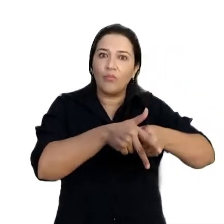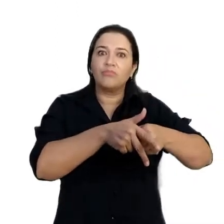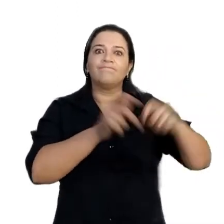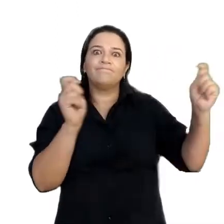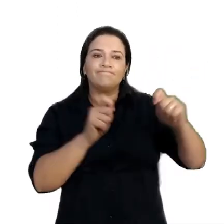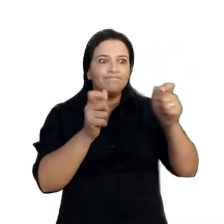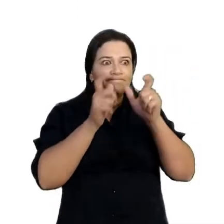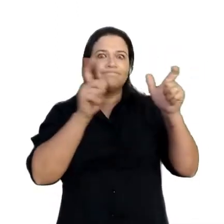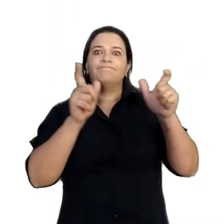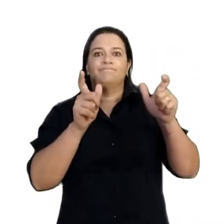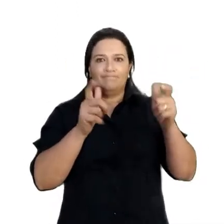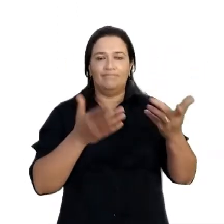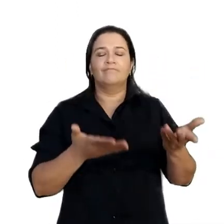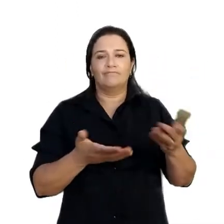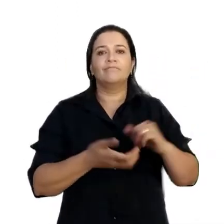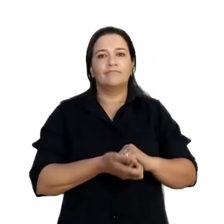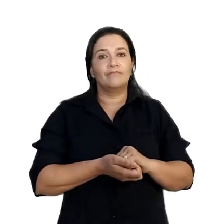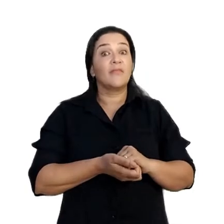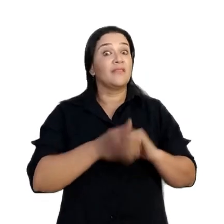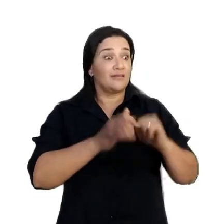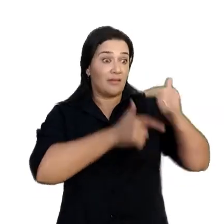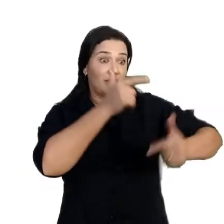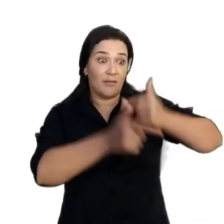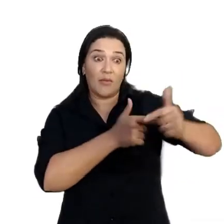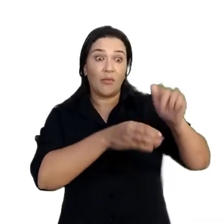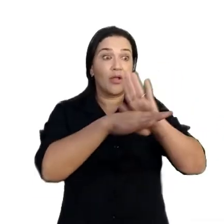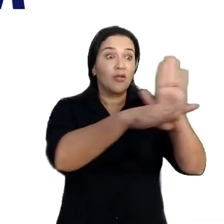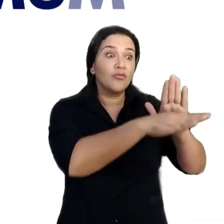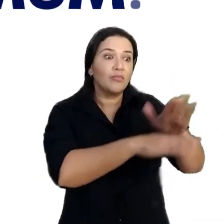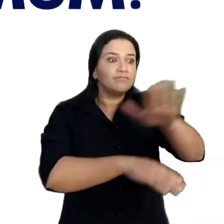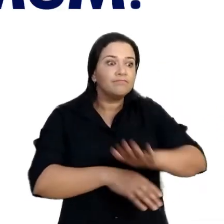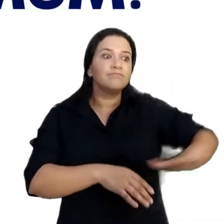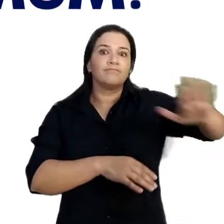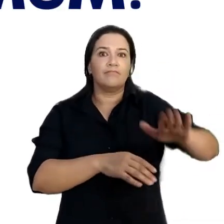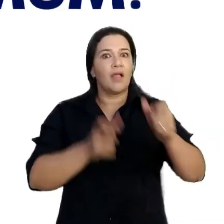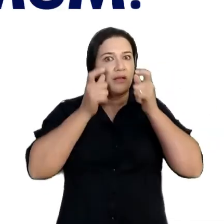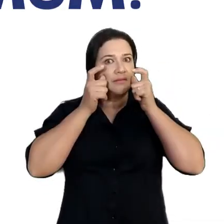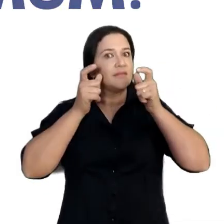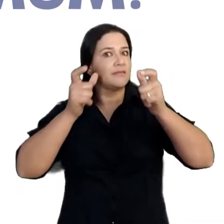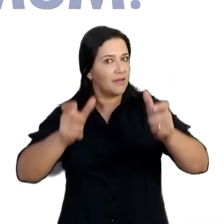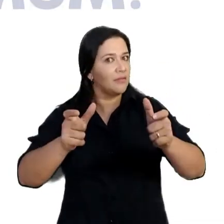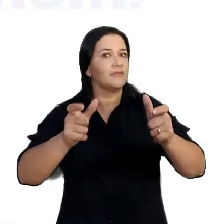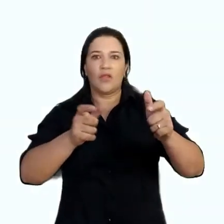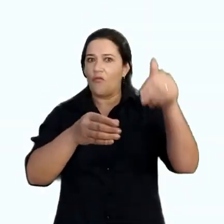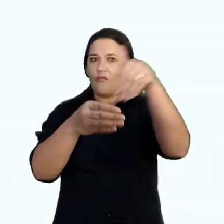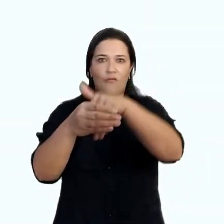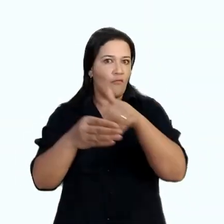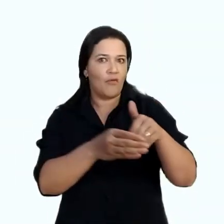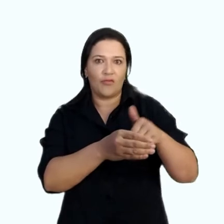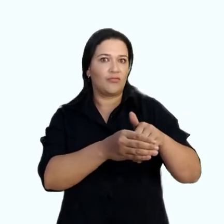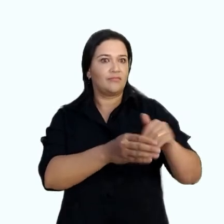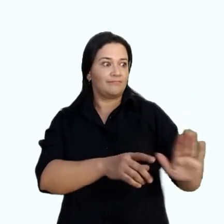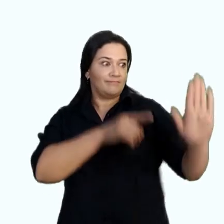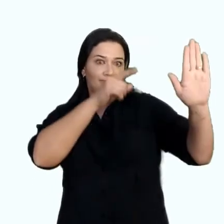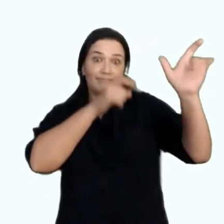casos de escândalo e corrupção, e se trabalhou a favor do bem comum. Atenção! Não vote em